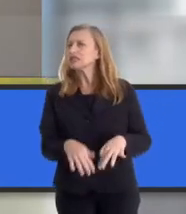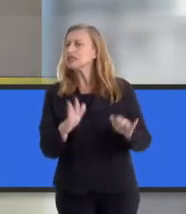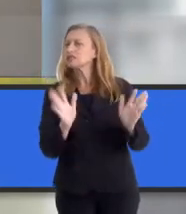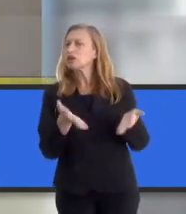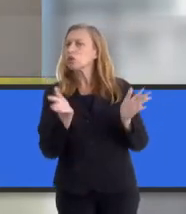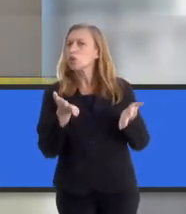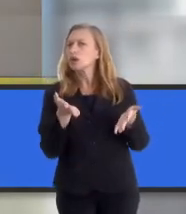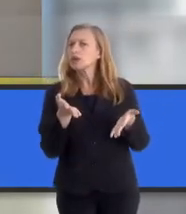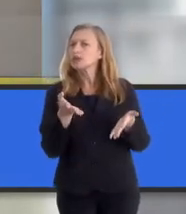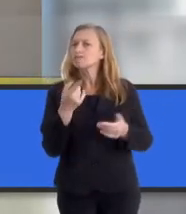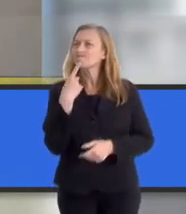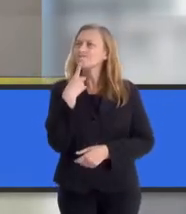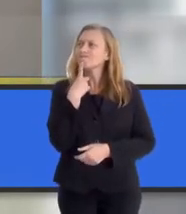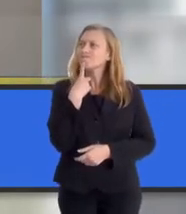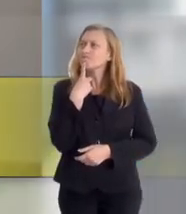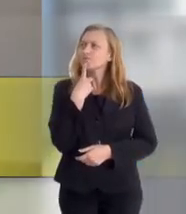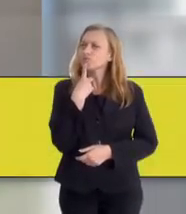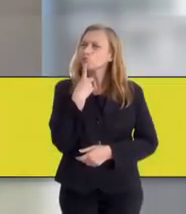nós encerramos